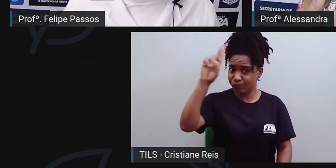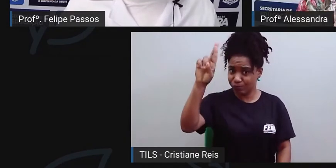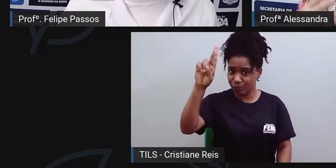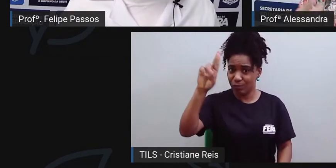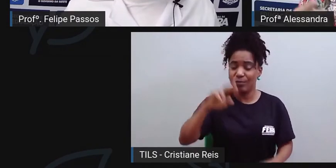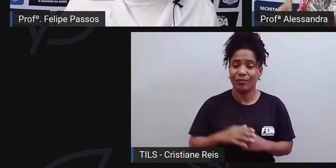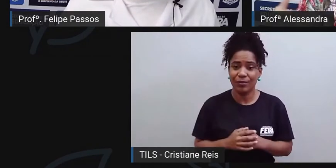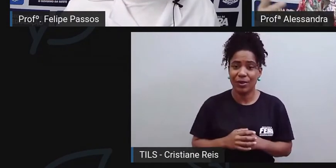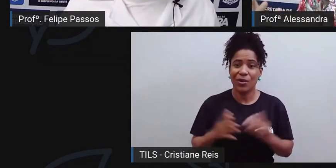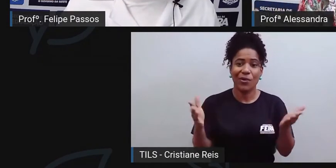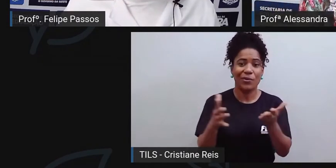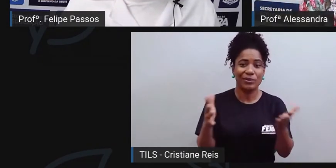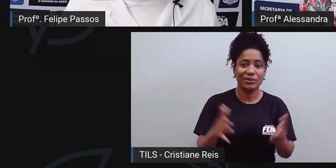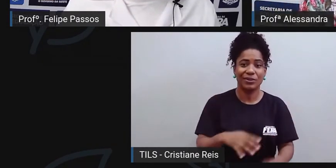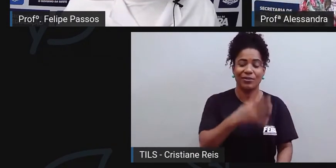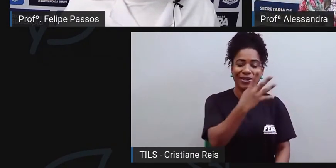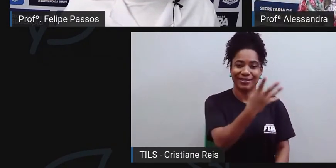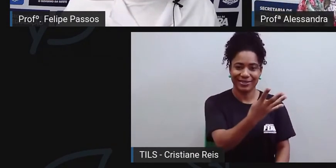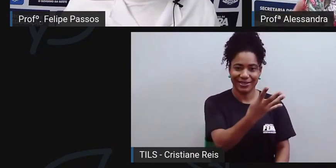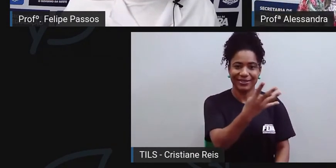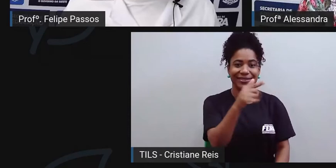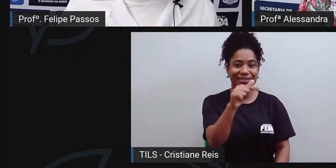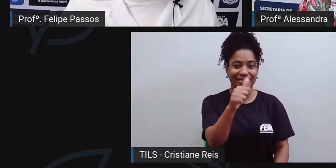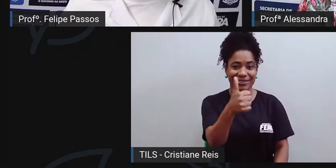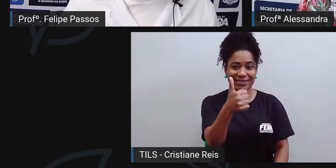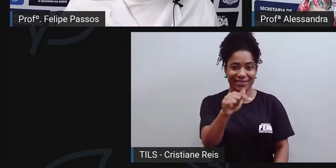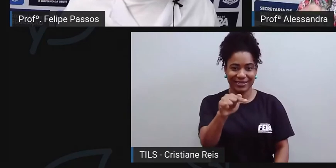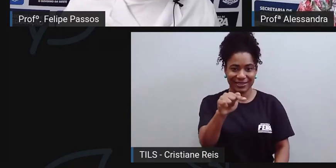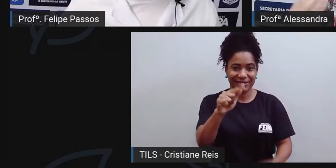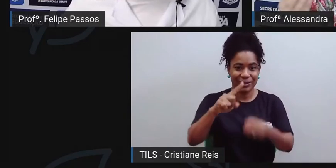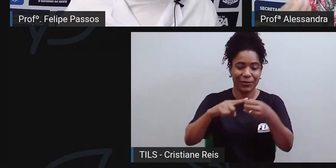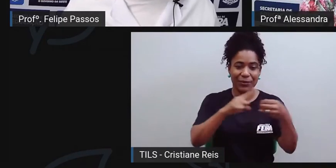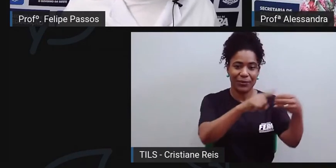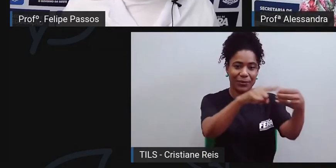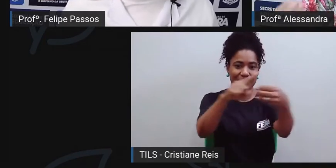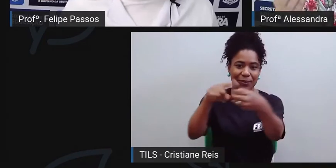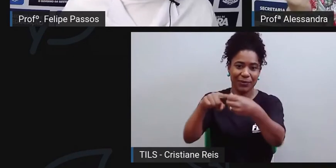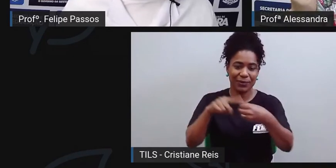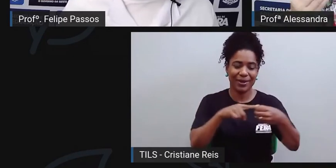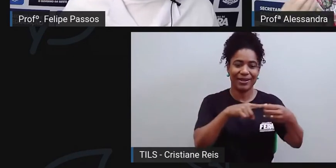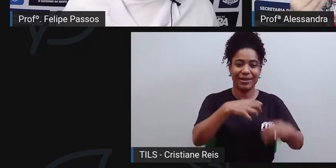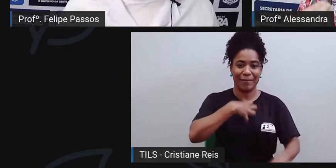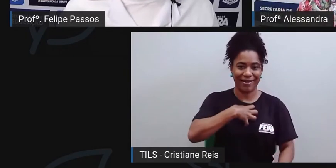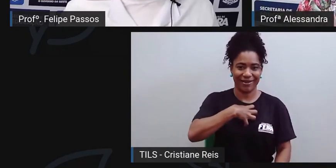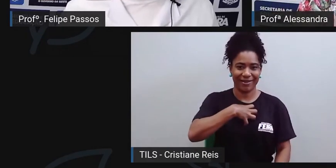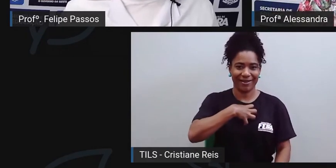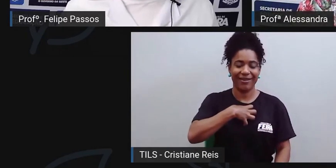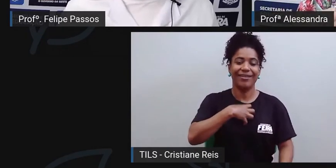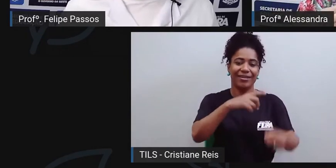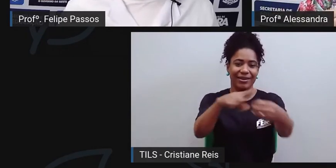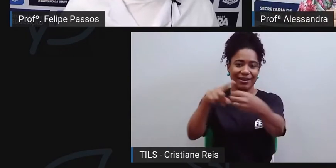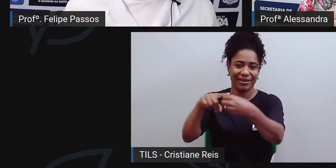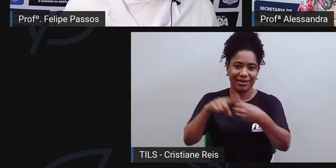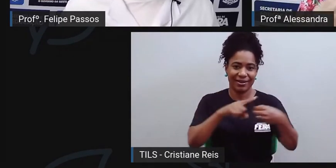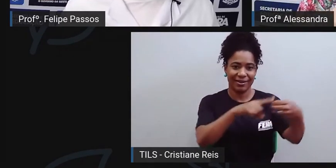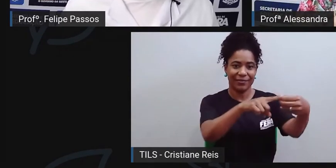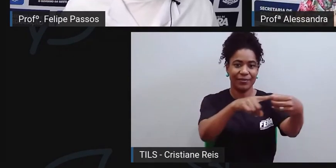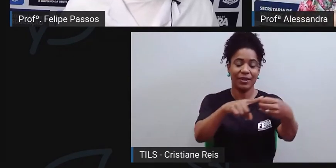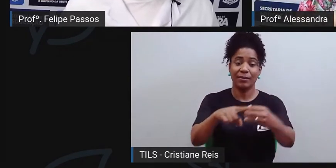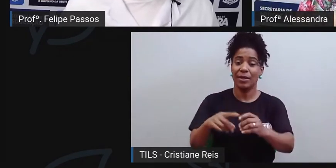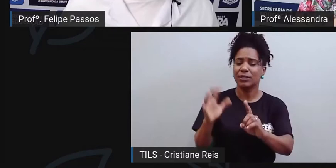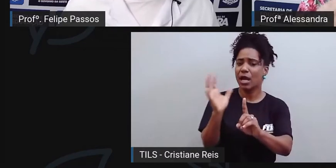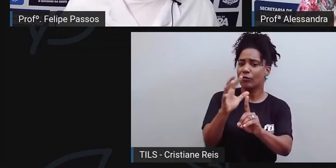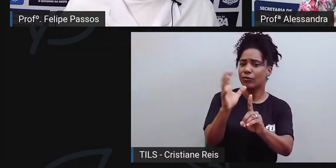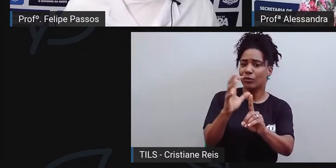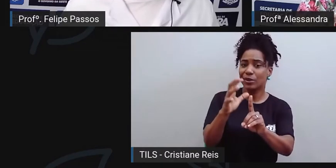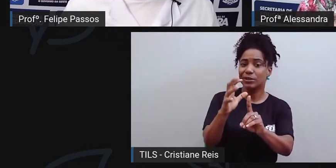417 municípios. E desses municípios, a grande maioria, ele tem uma influência da Igreja